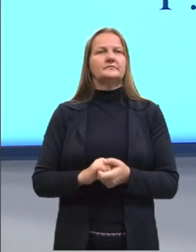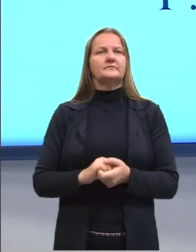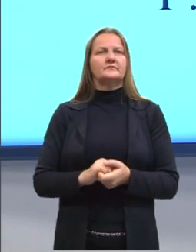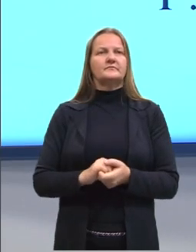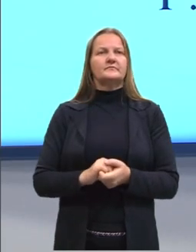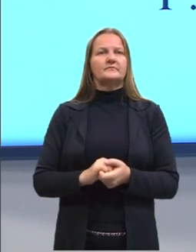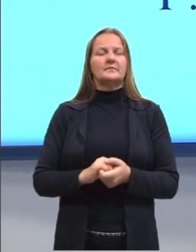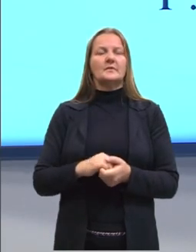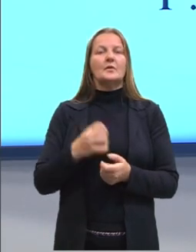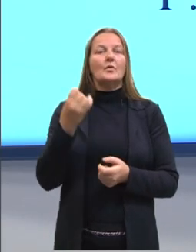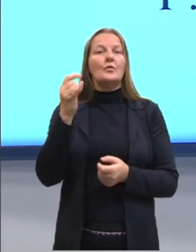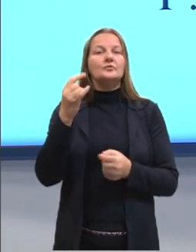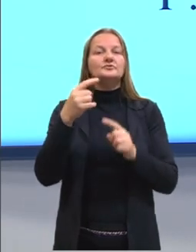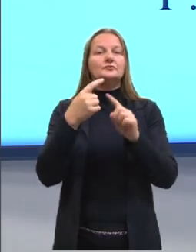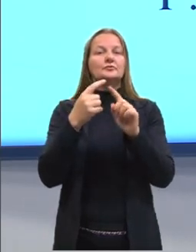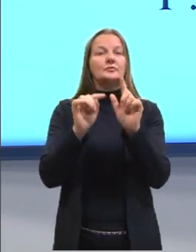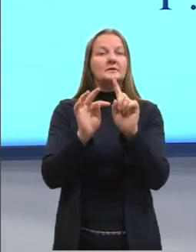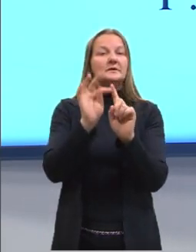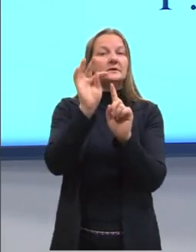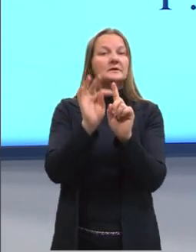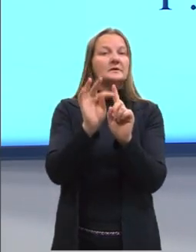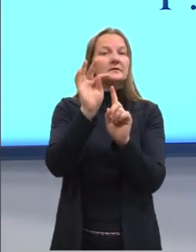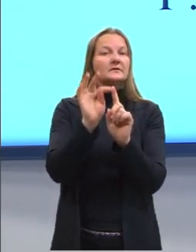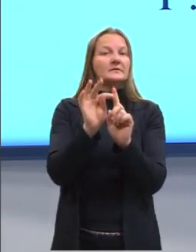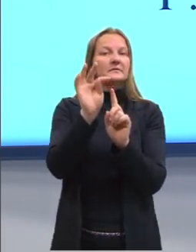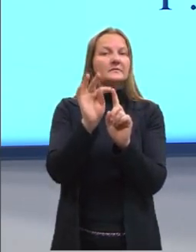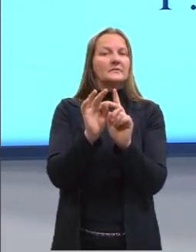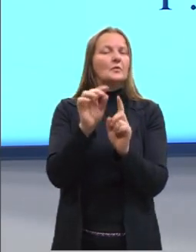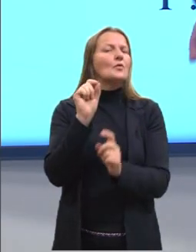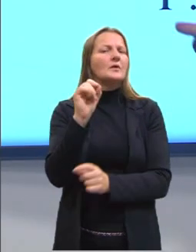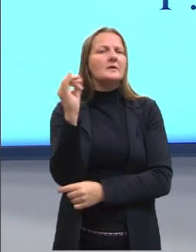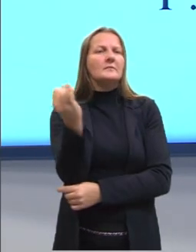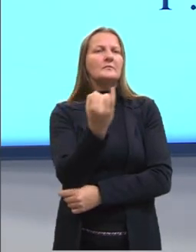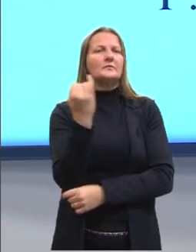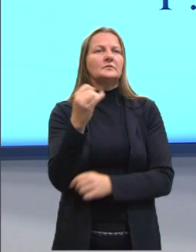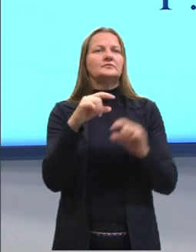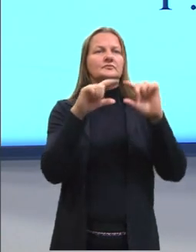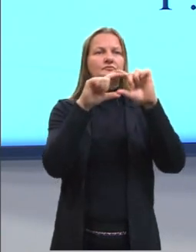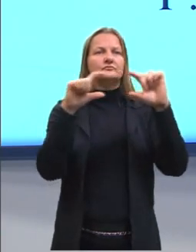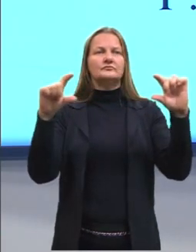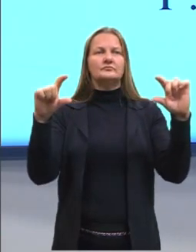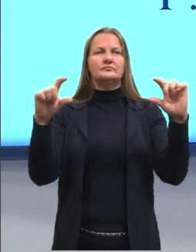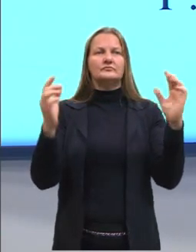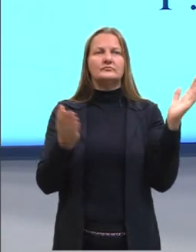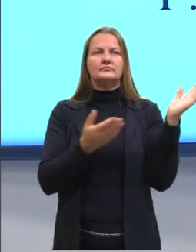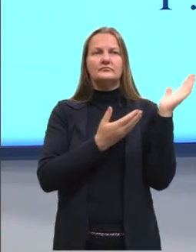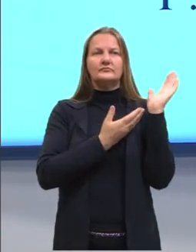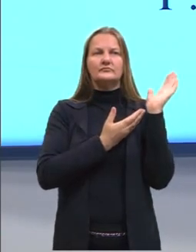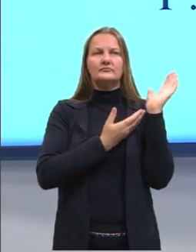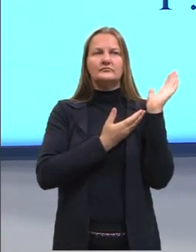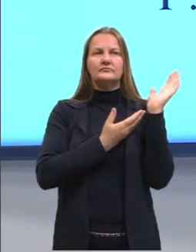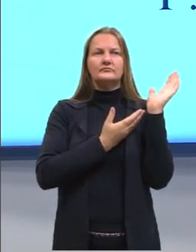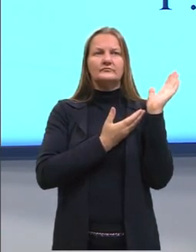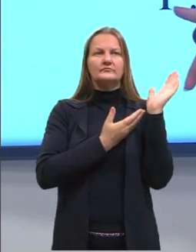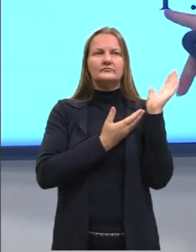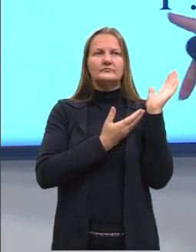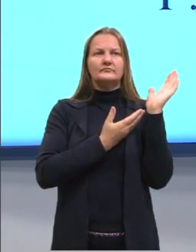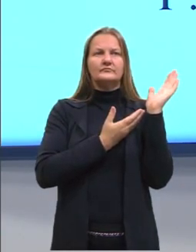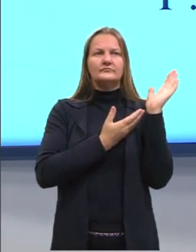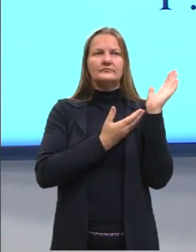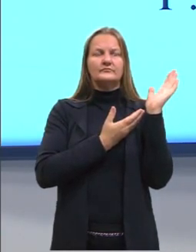E, por último, a temperatura. Mas o que é importante a gente observar na lei dos gases ideais? É como